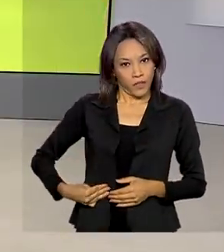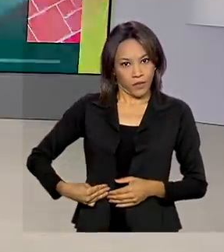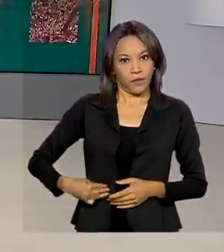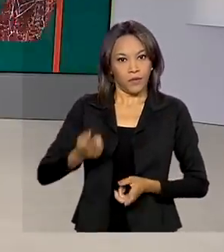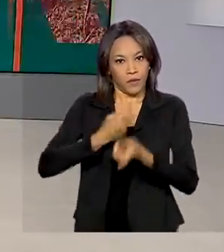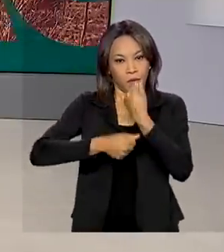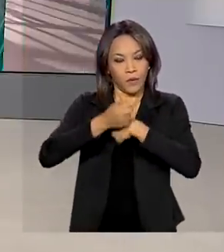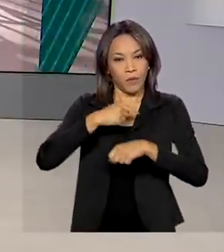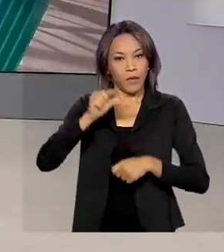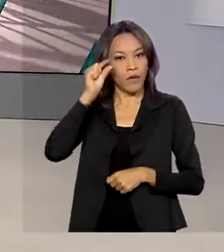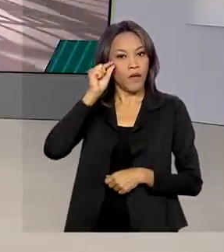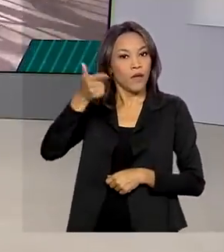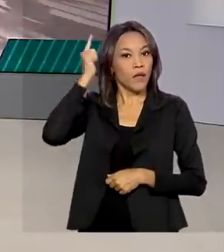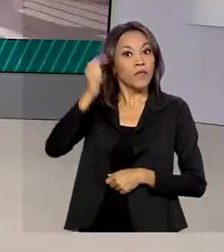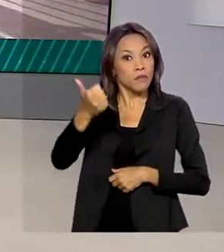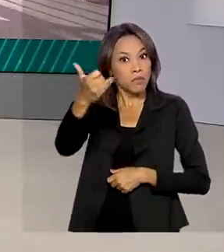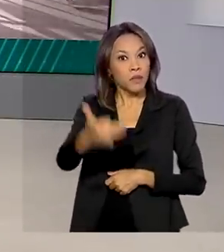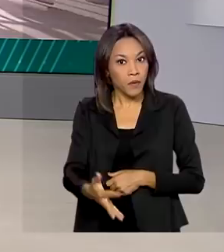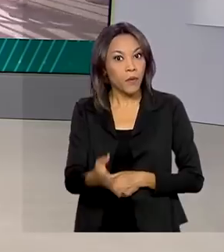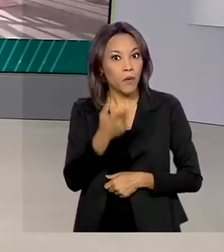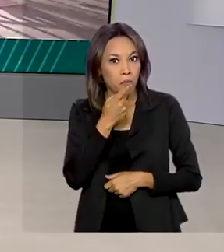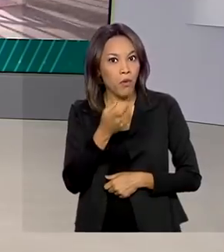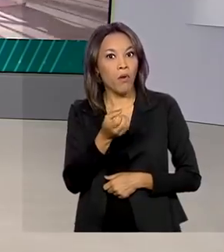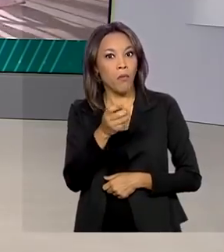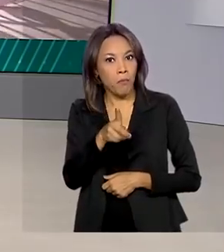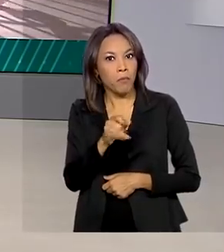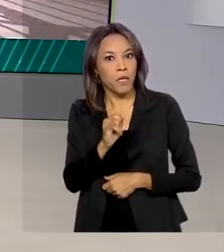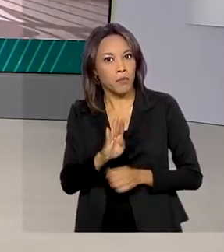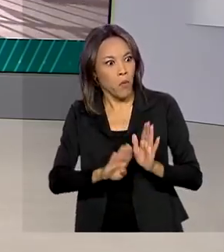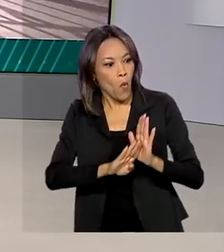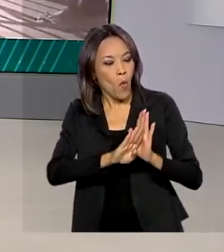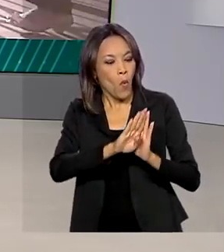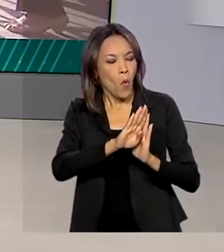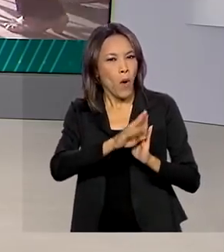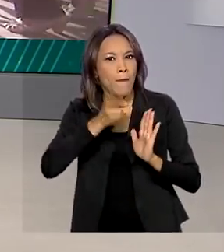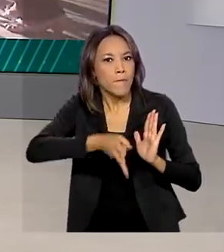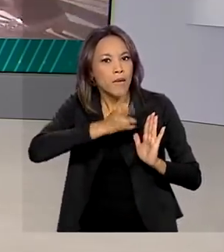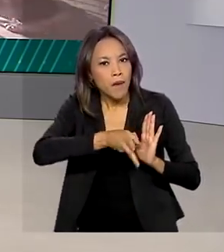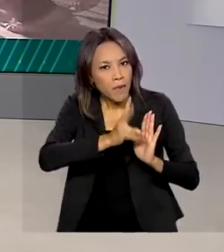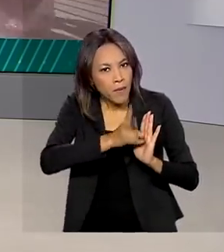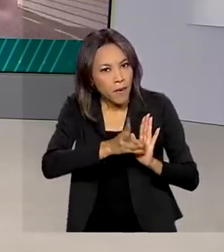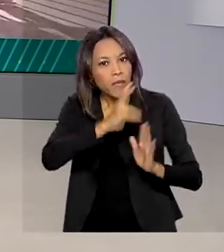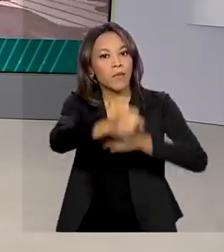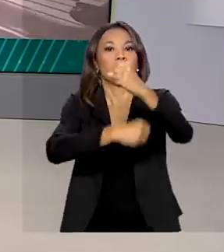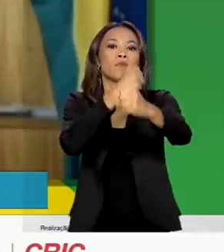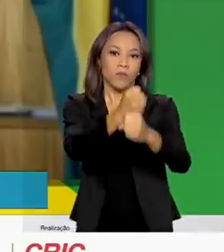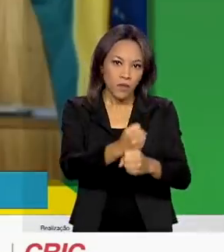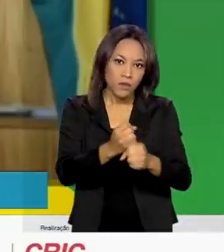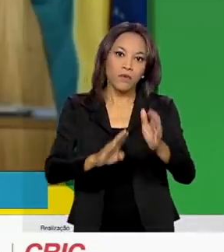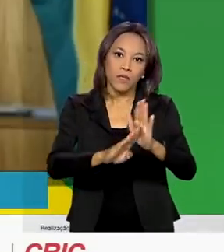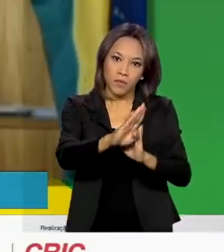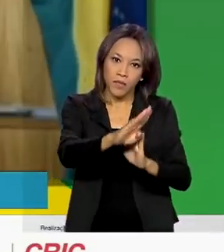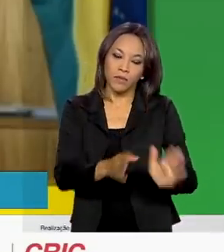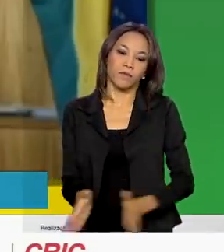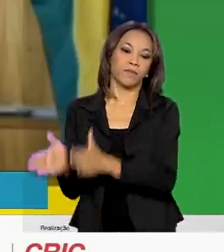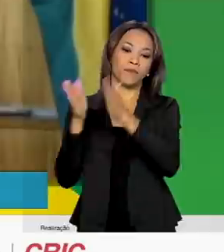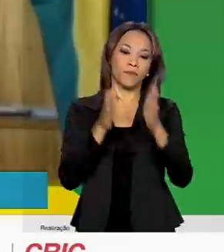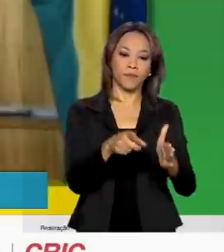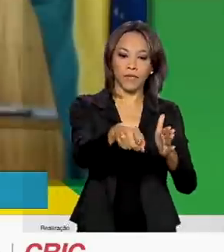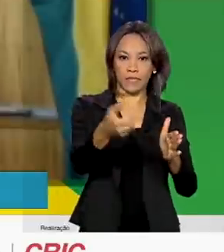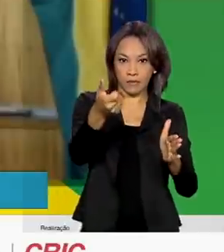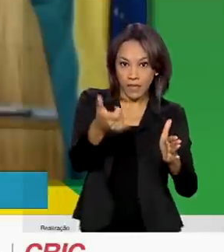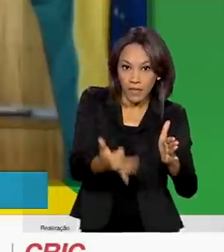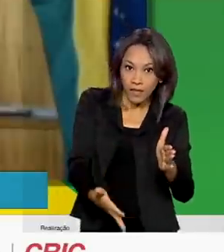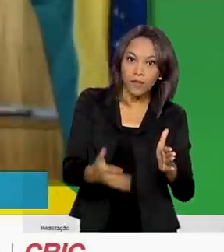comentou a alta do PIB e disse que o desafio agora é sustentar esse crescimento para o ano que vem. O sinal de